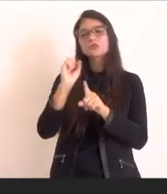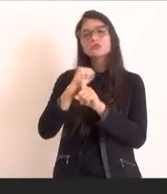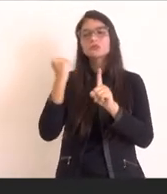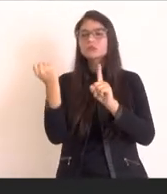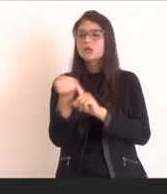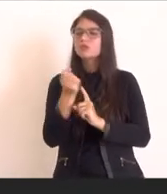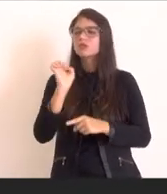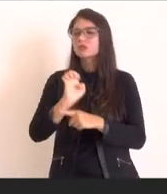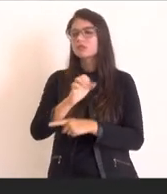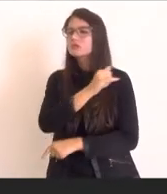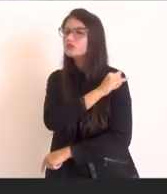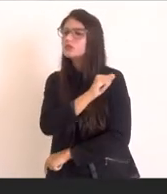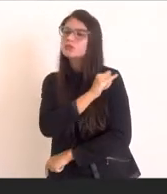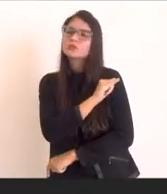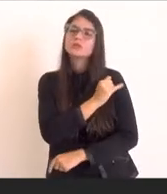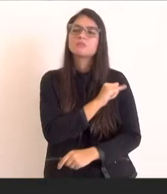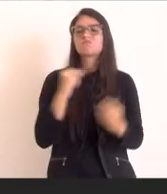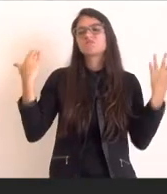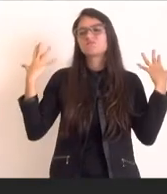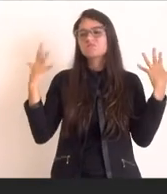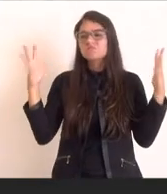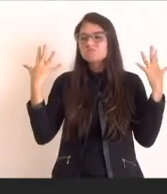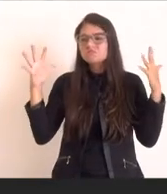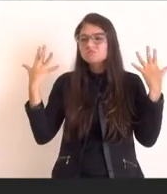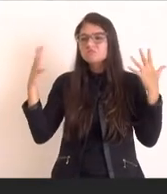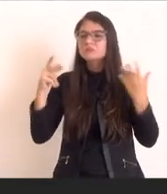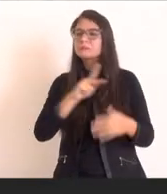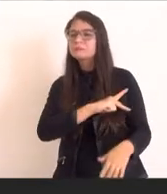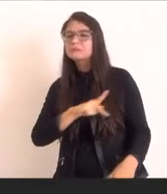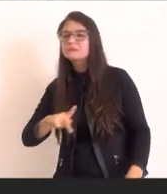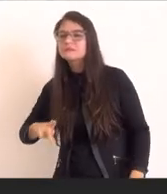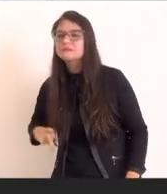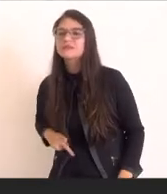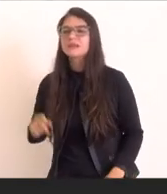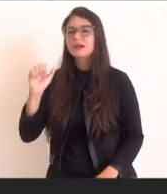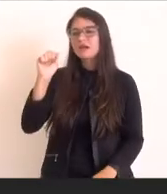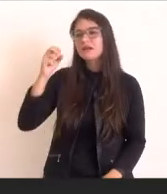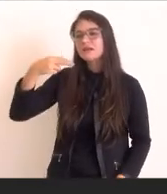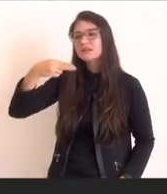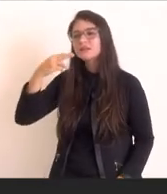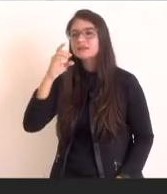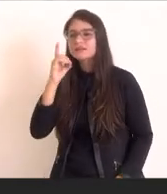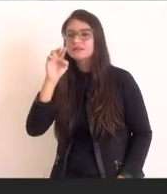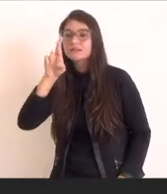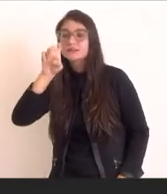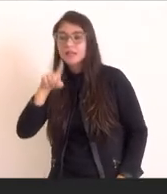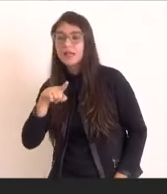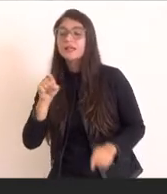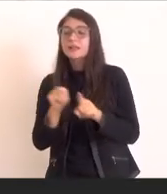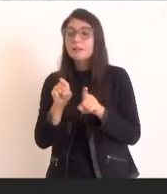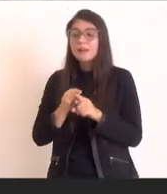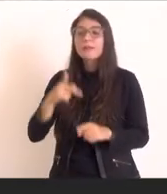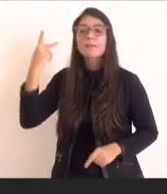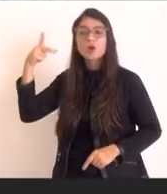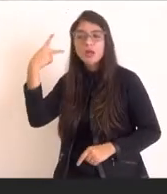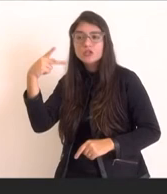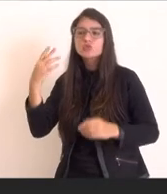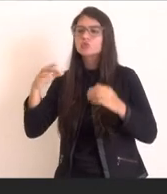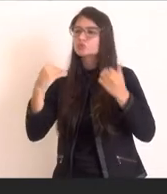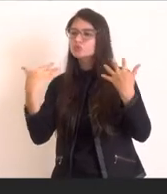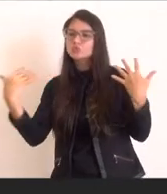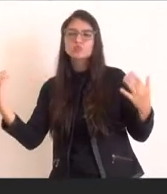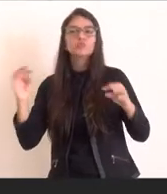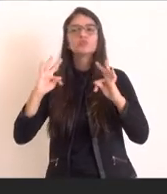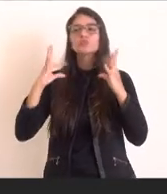para o Estado do Rio de Janeiro. Parabéns, presidente André Ciciliano e todo o Parlamento do Rio de Janeiro pela criação do Fundo